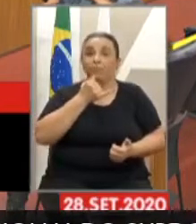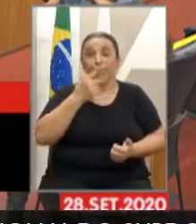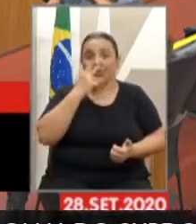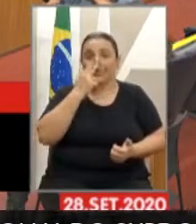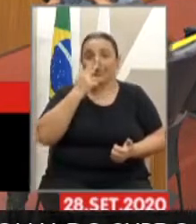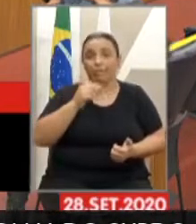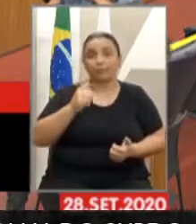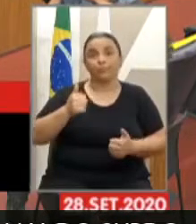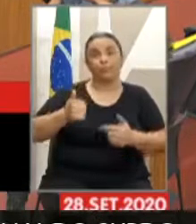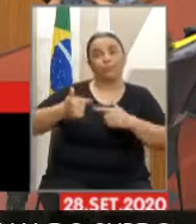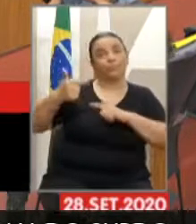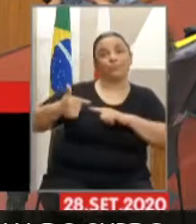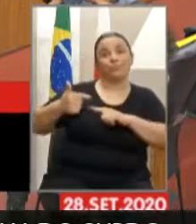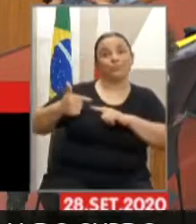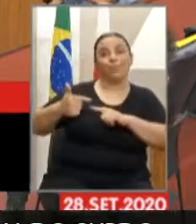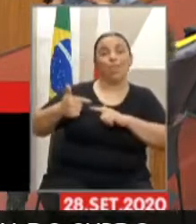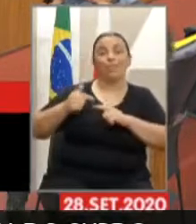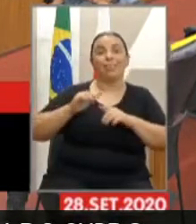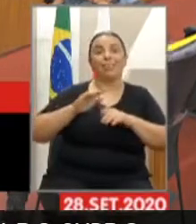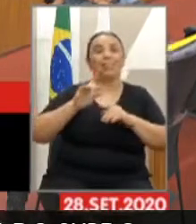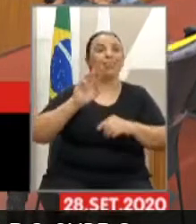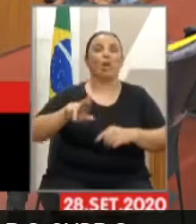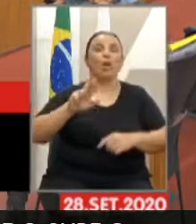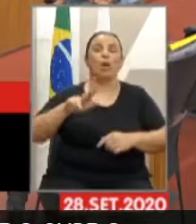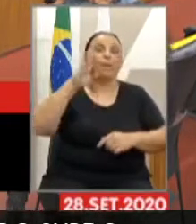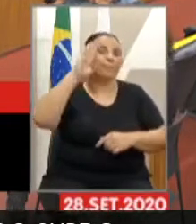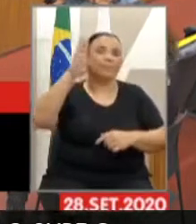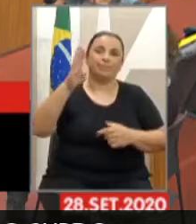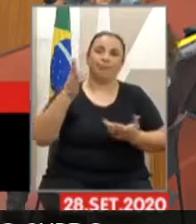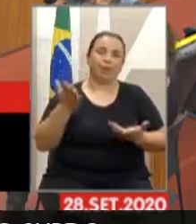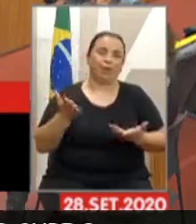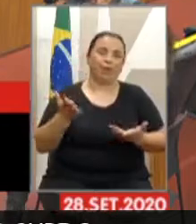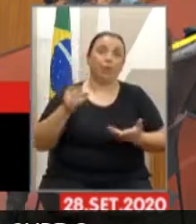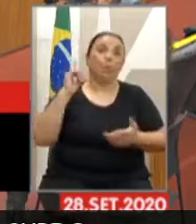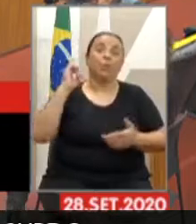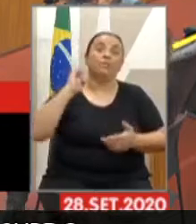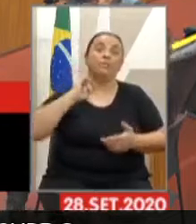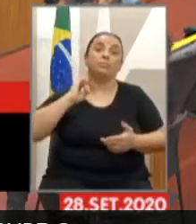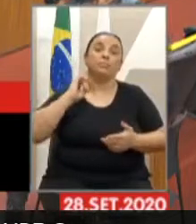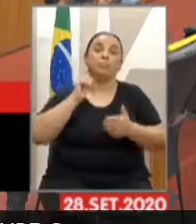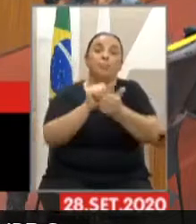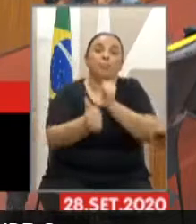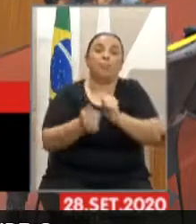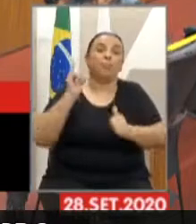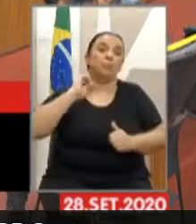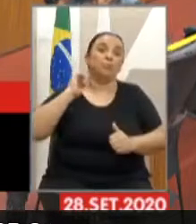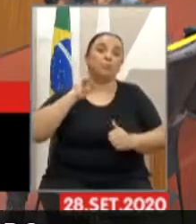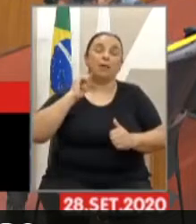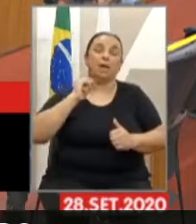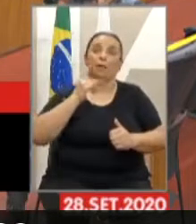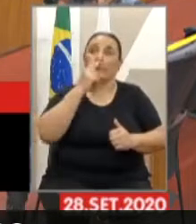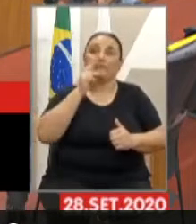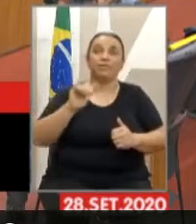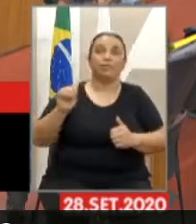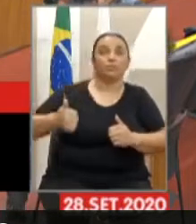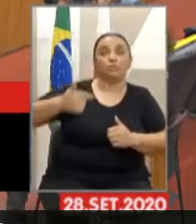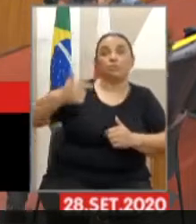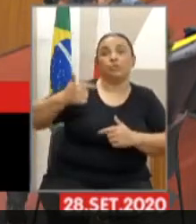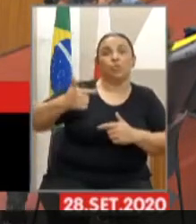o esporte em Minas está totalmente relegado a um segundo plano, o esporte comum, o esporte Paralímpico.